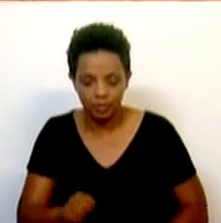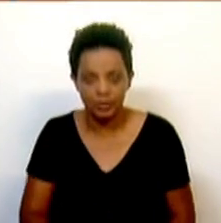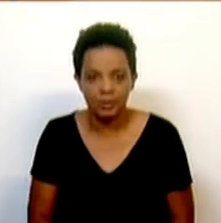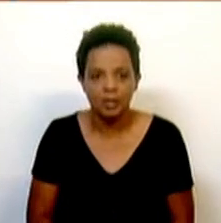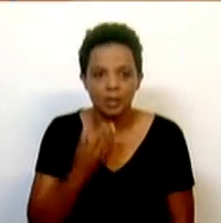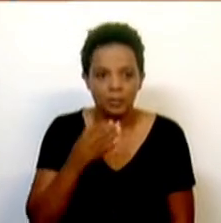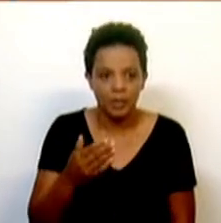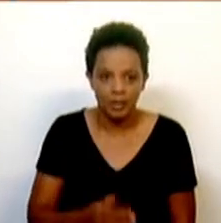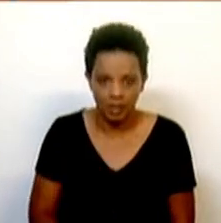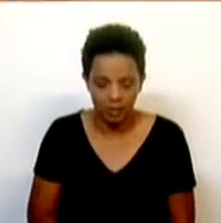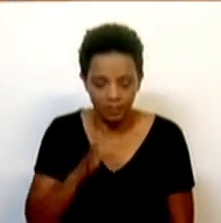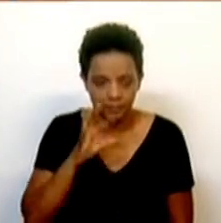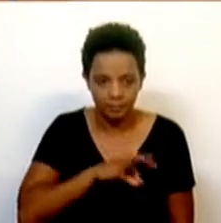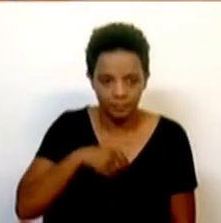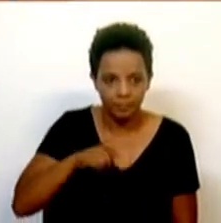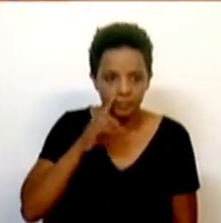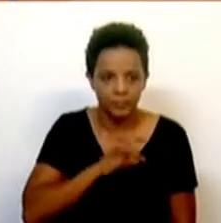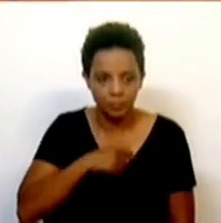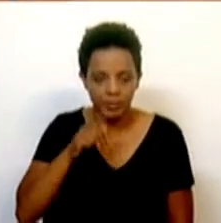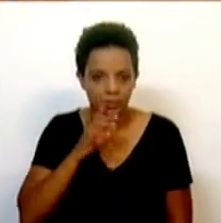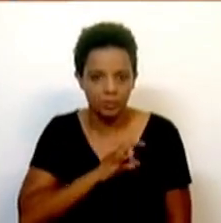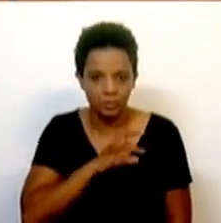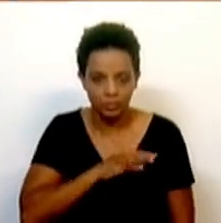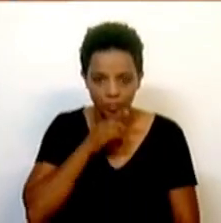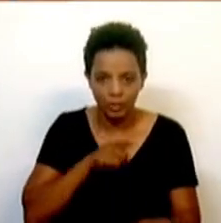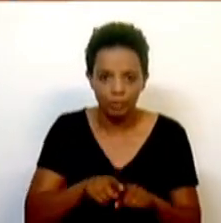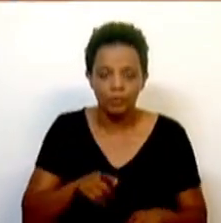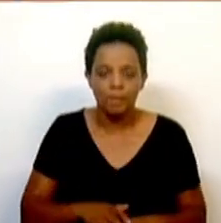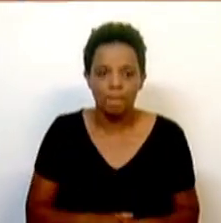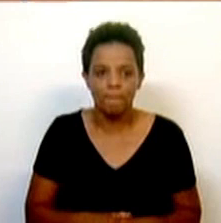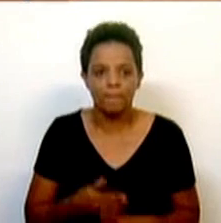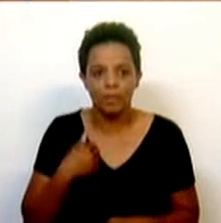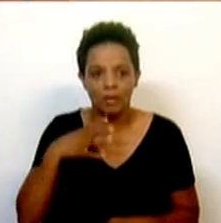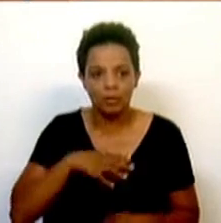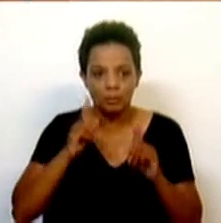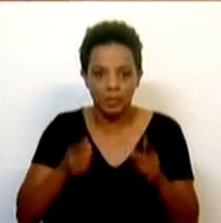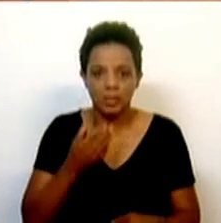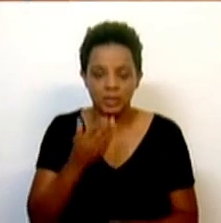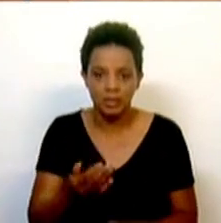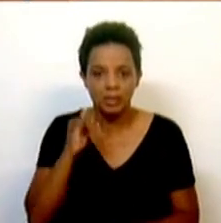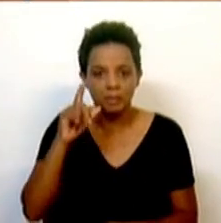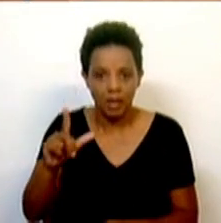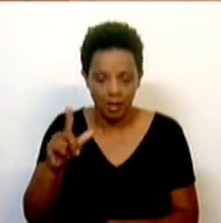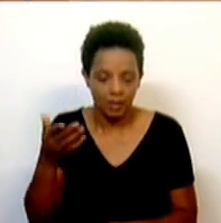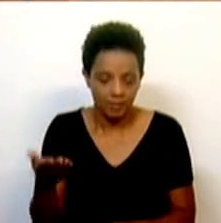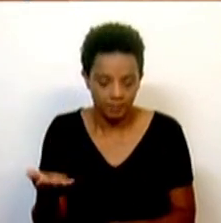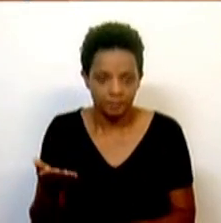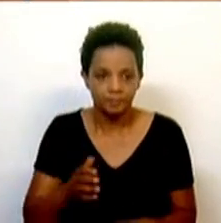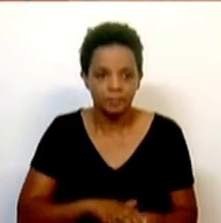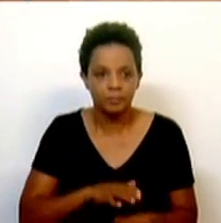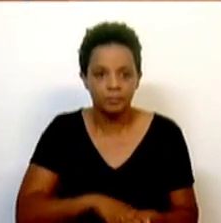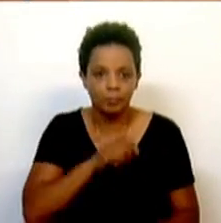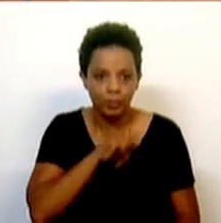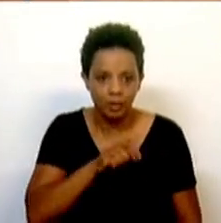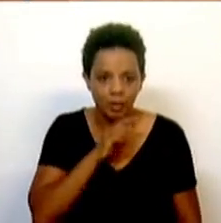Muito obrigada, Sr. Presidente, Sr. Presidente, Sras. e Srs. Deputados. Eu quero começar por agradecer à Iniciativa Liberal a